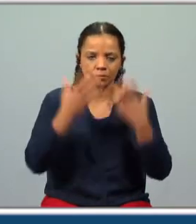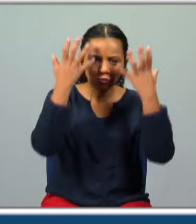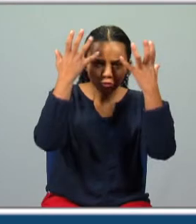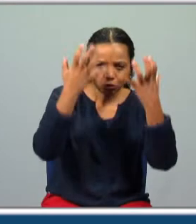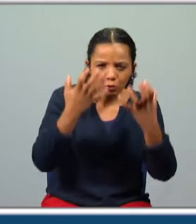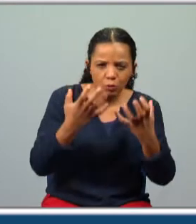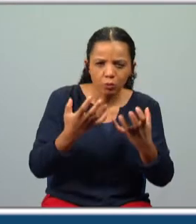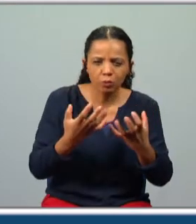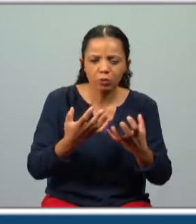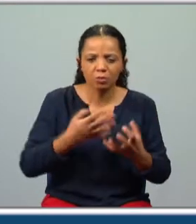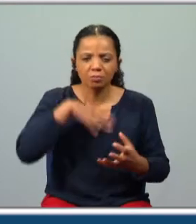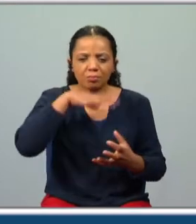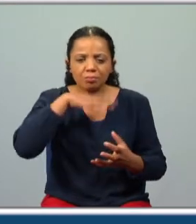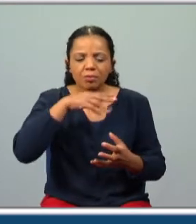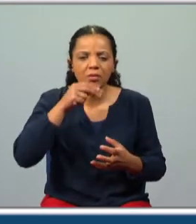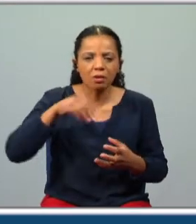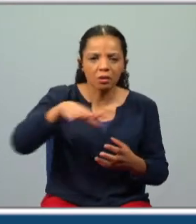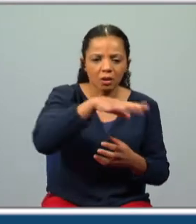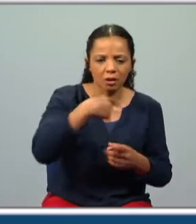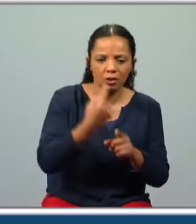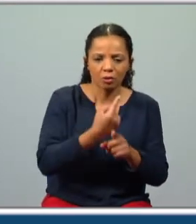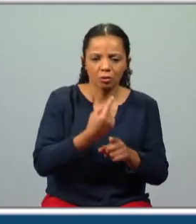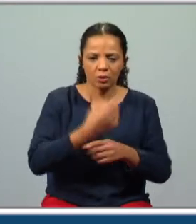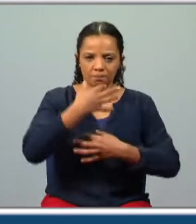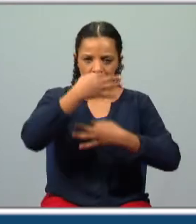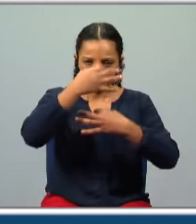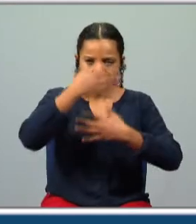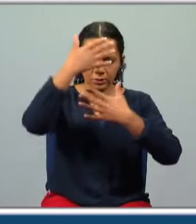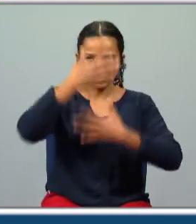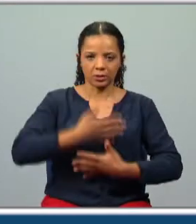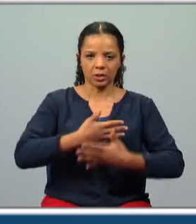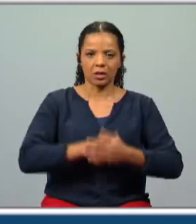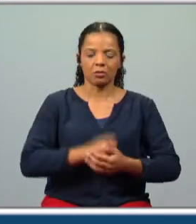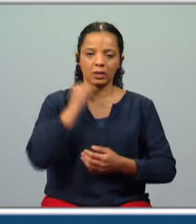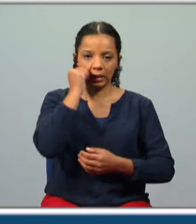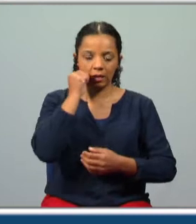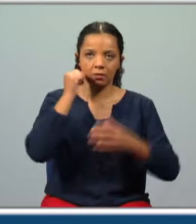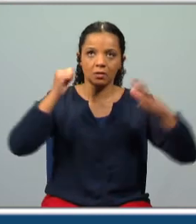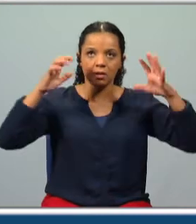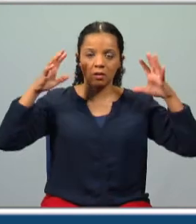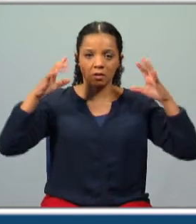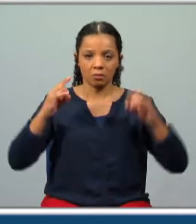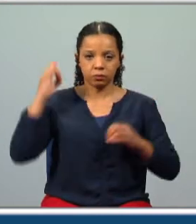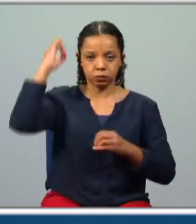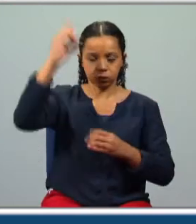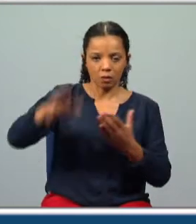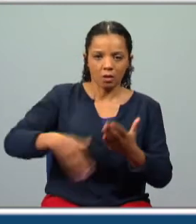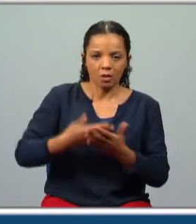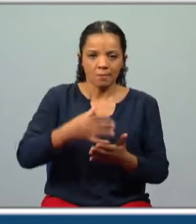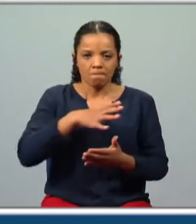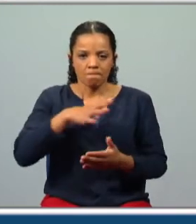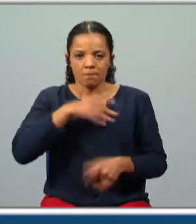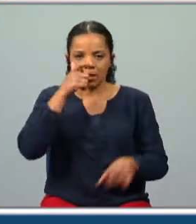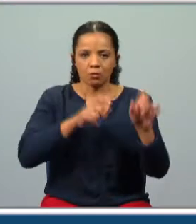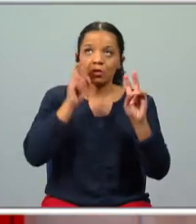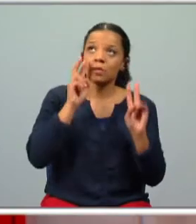Escuro, sombrio, sujo de terra e de semblante sério e grave, este gigante intimida e aterroriza quem o vê, porque até